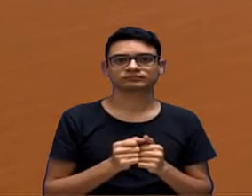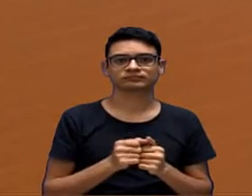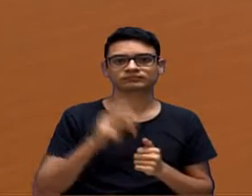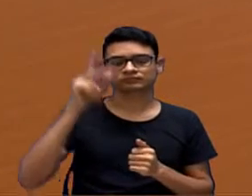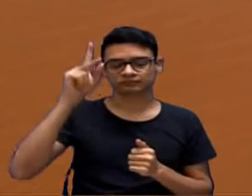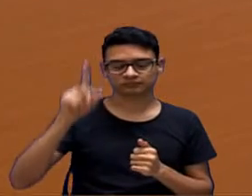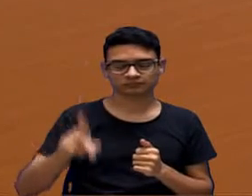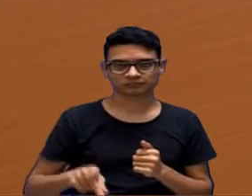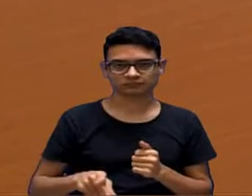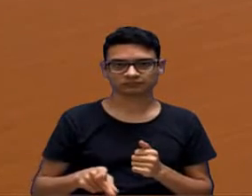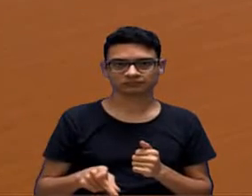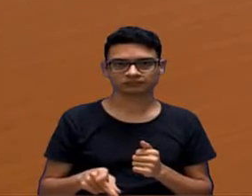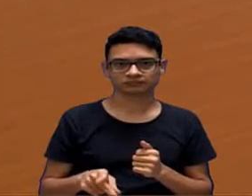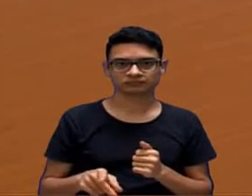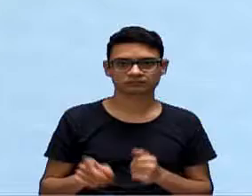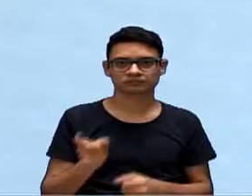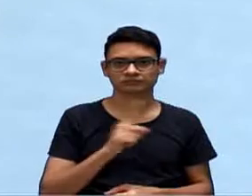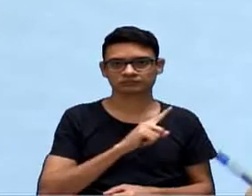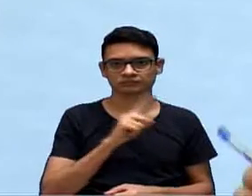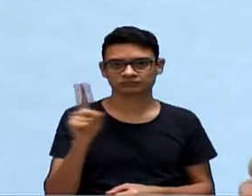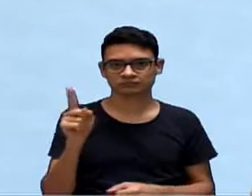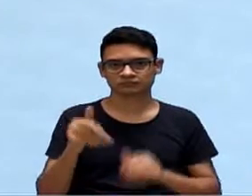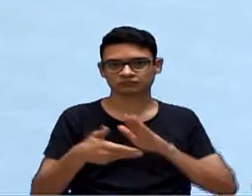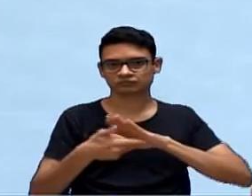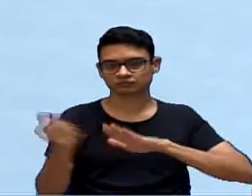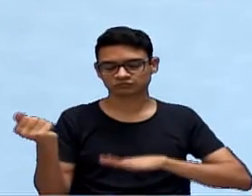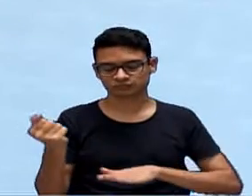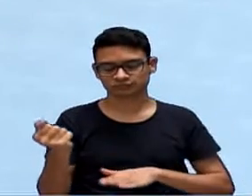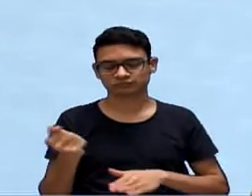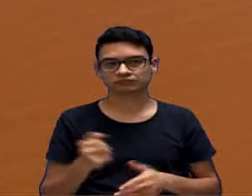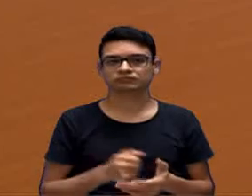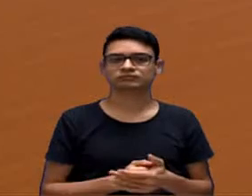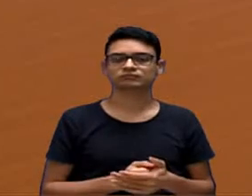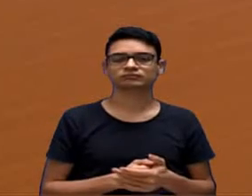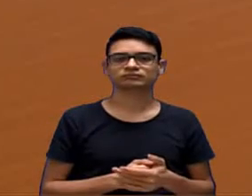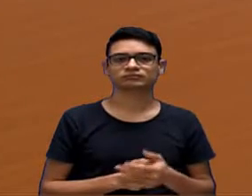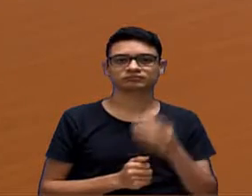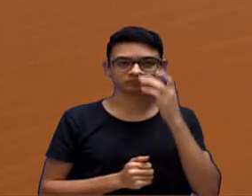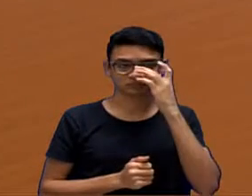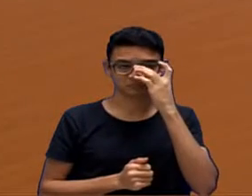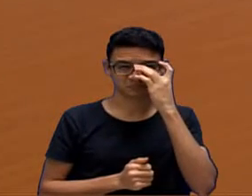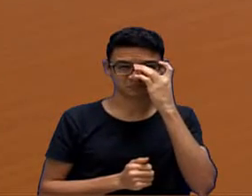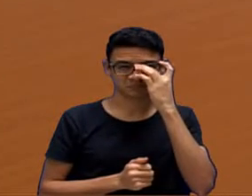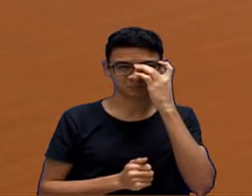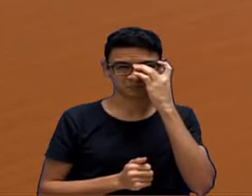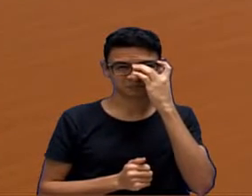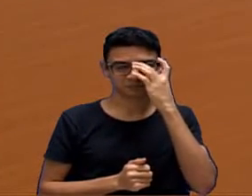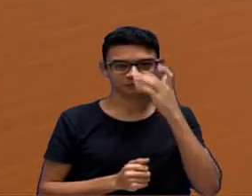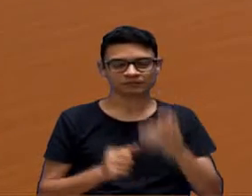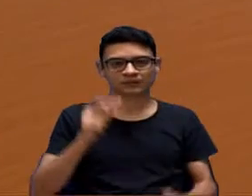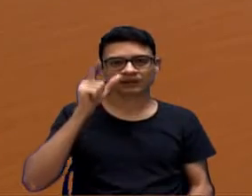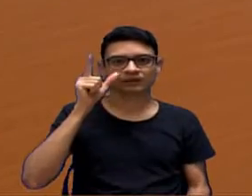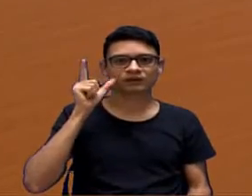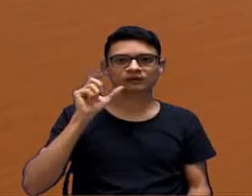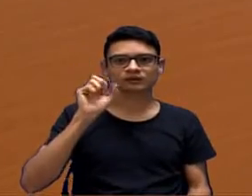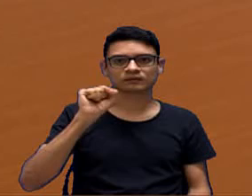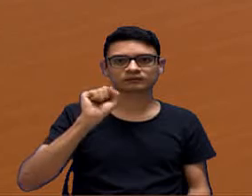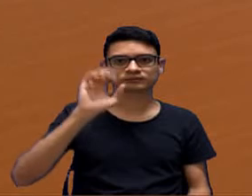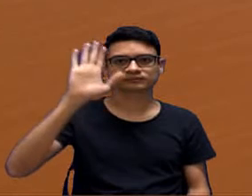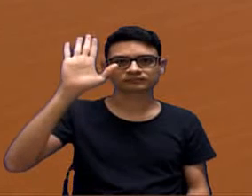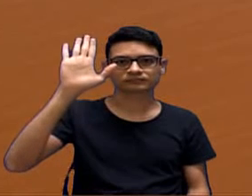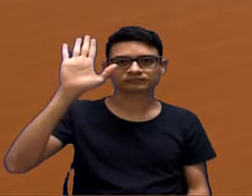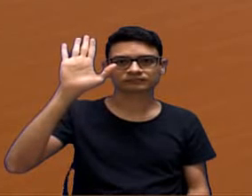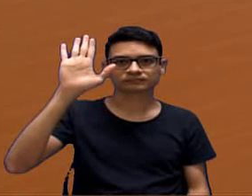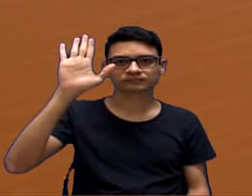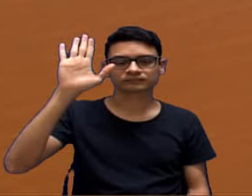Presidente, é pelo não, para não retirada. O Luiz Santo ergueu a mãozinha lá. Vossa